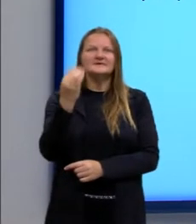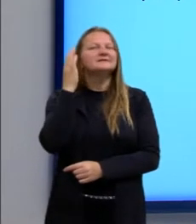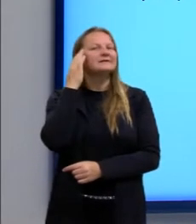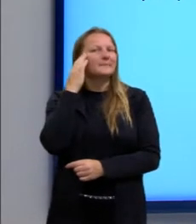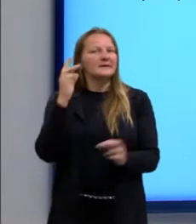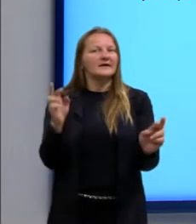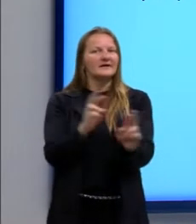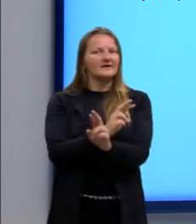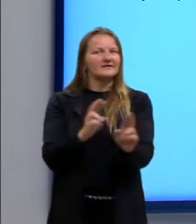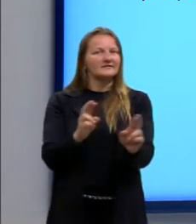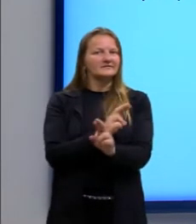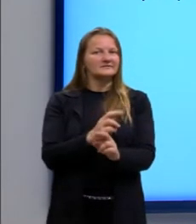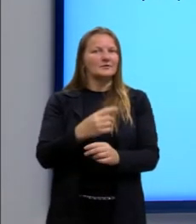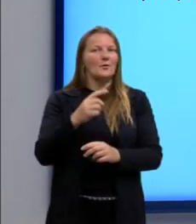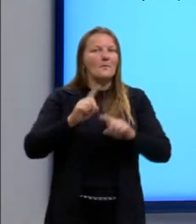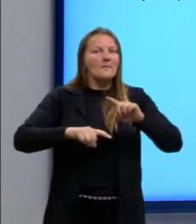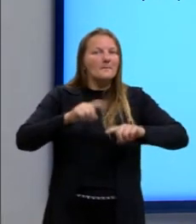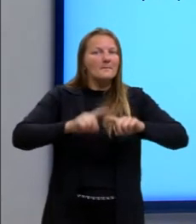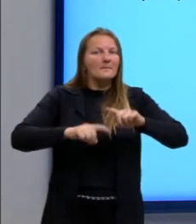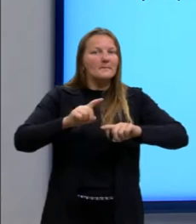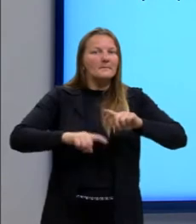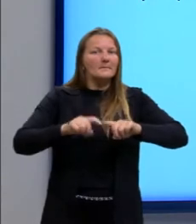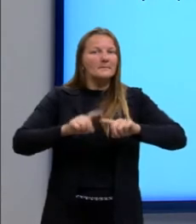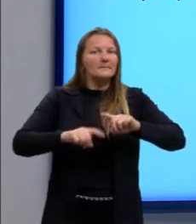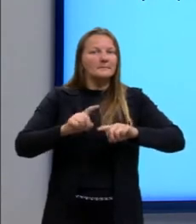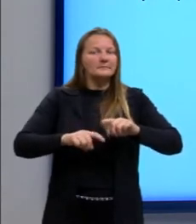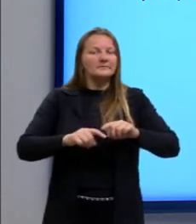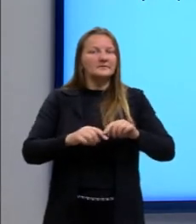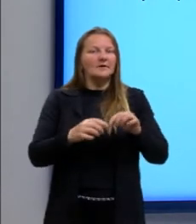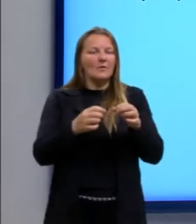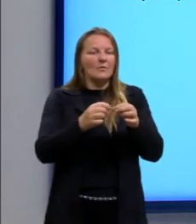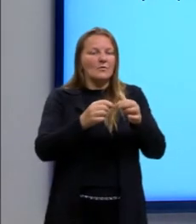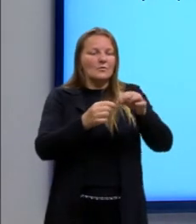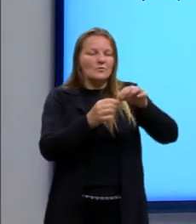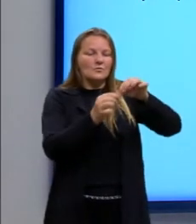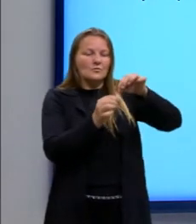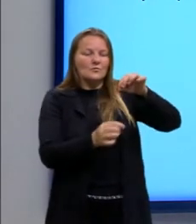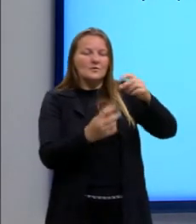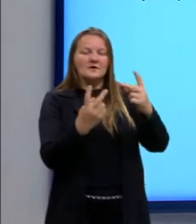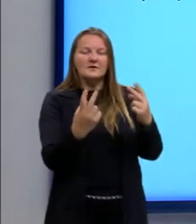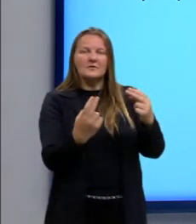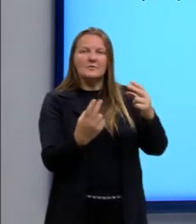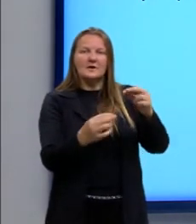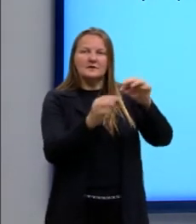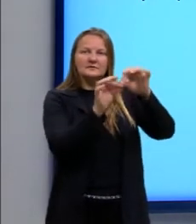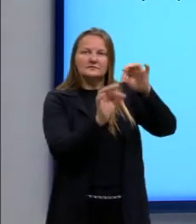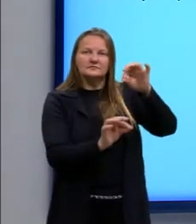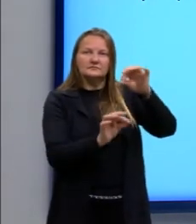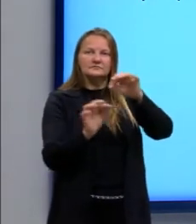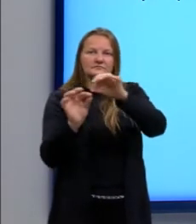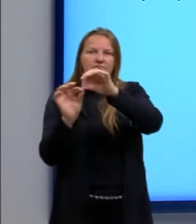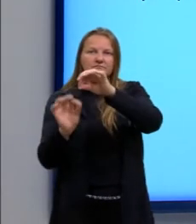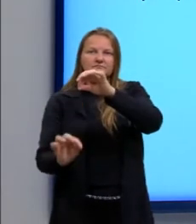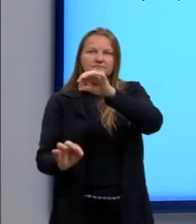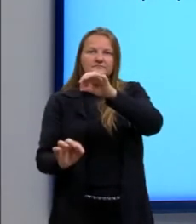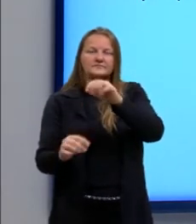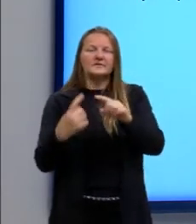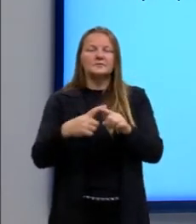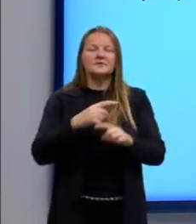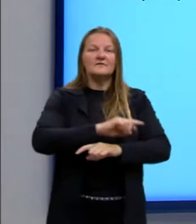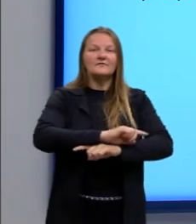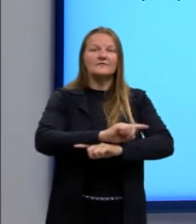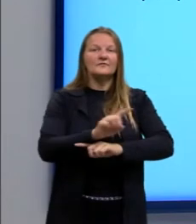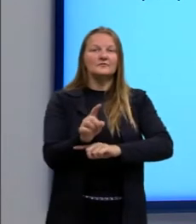saber que o material e a espessura eram iguais dessas duas barras? Porque a velocidade